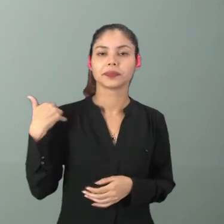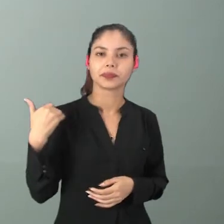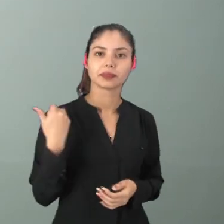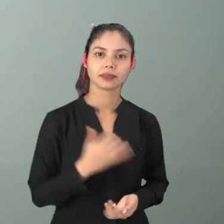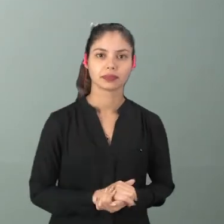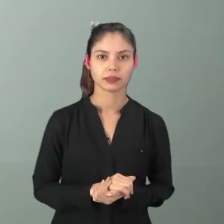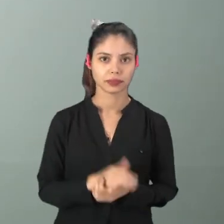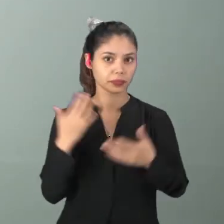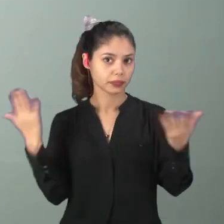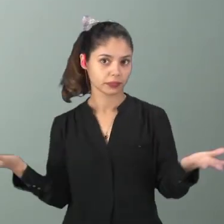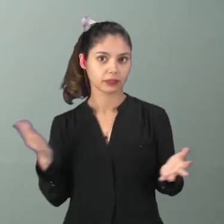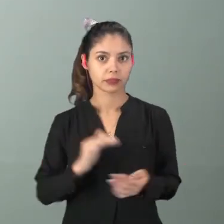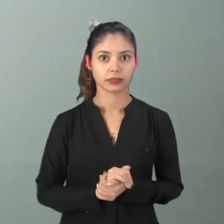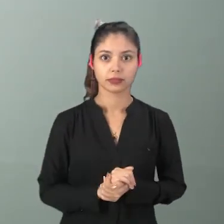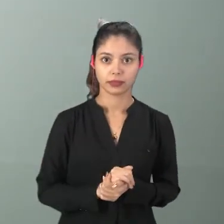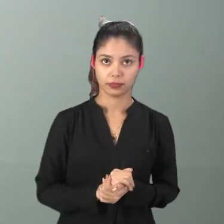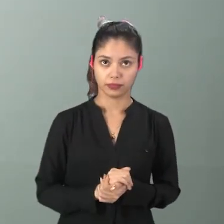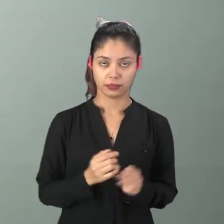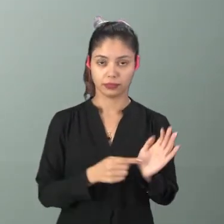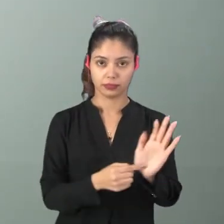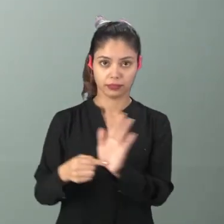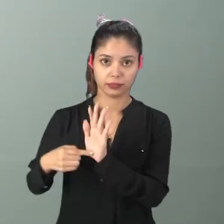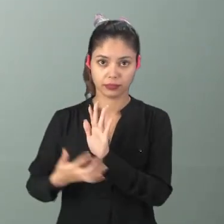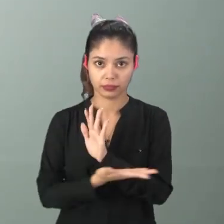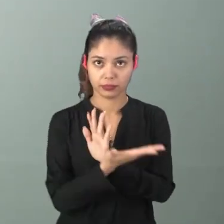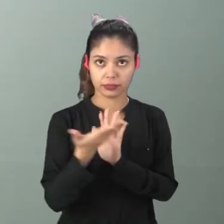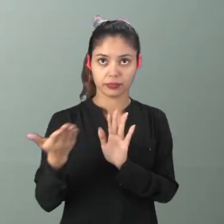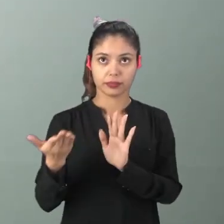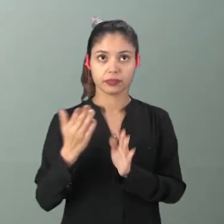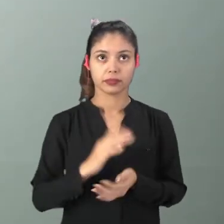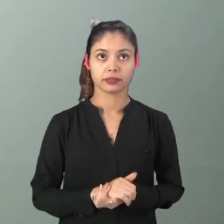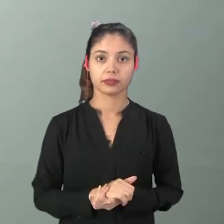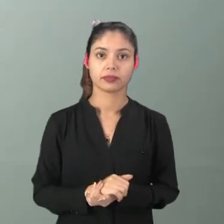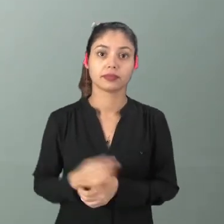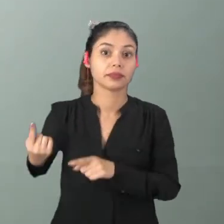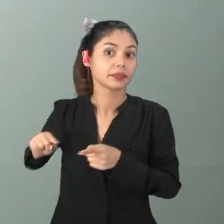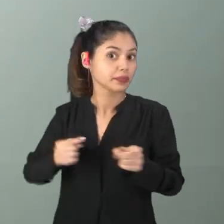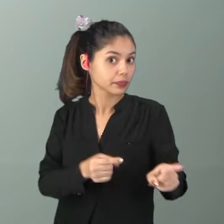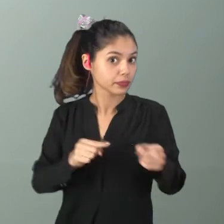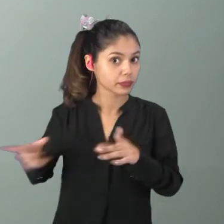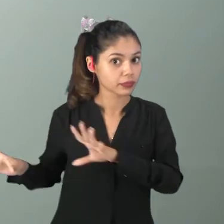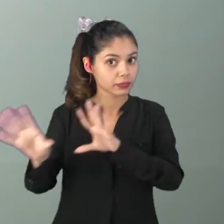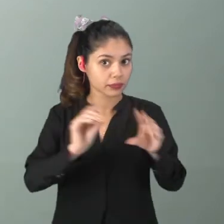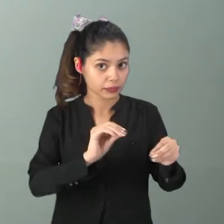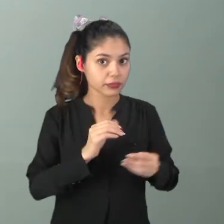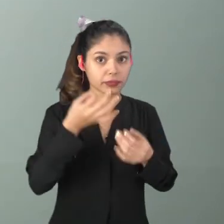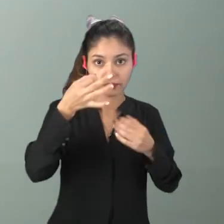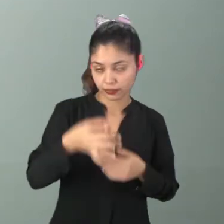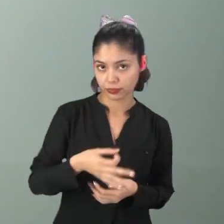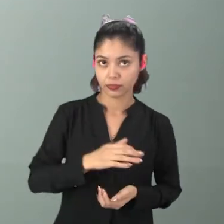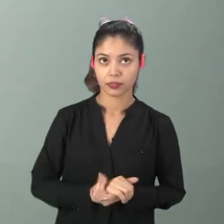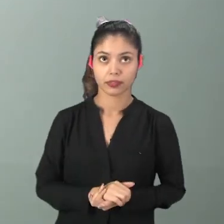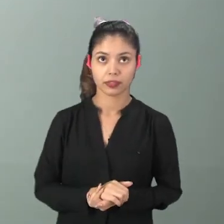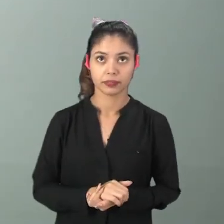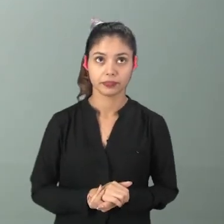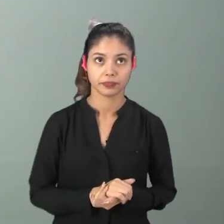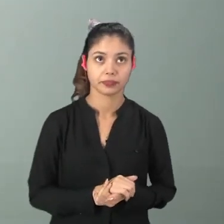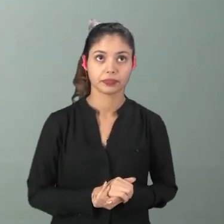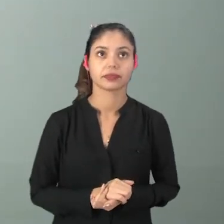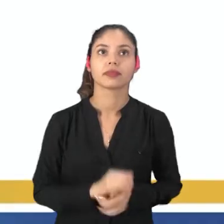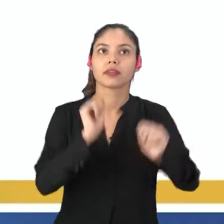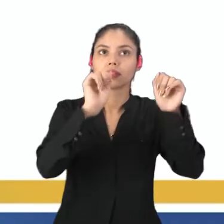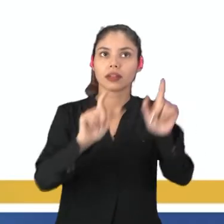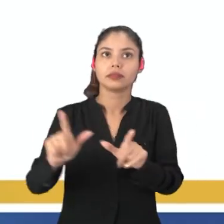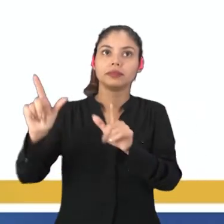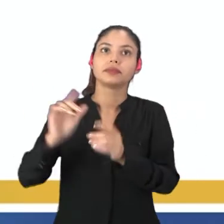tá bom? Então, eu quero mostrar agora pra você O desafio que eu trouxe, certo? Acompanha comigo aí na